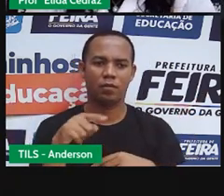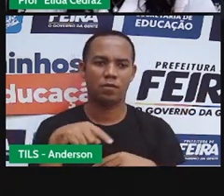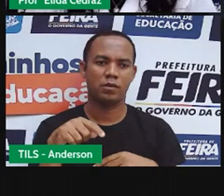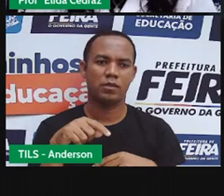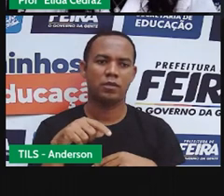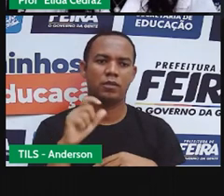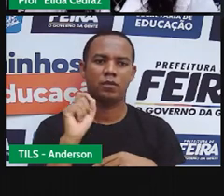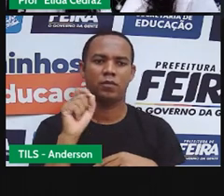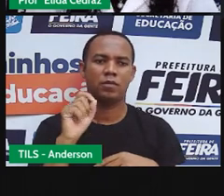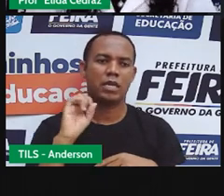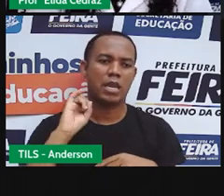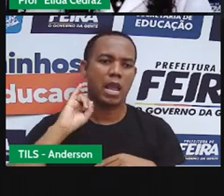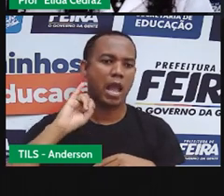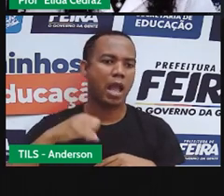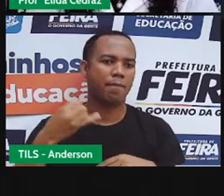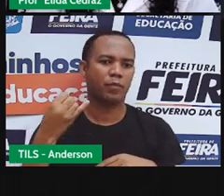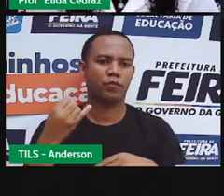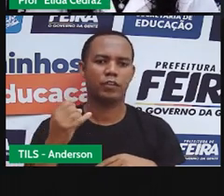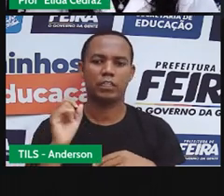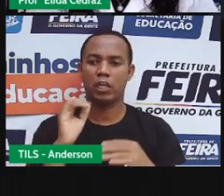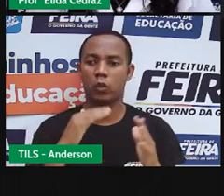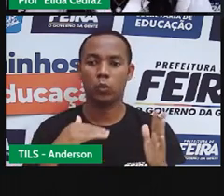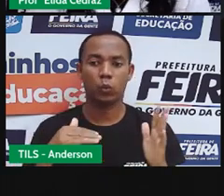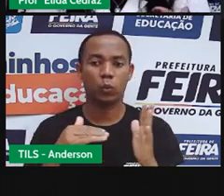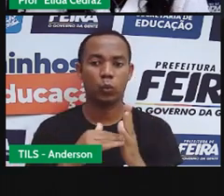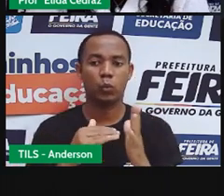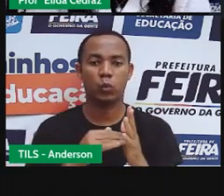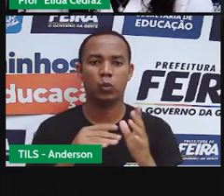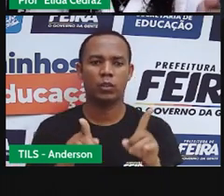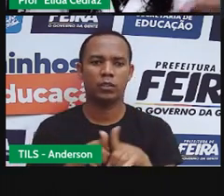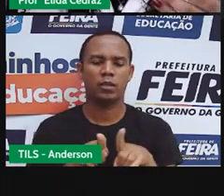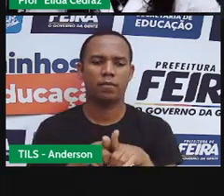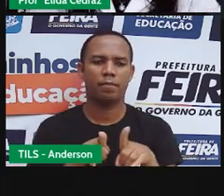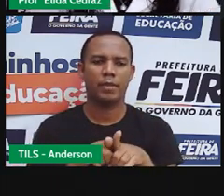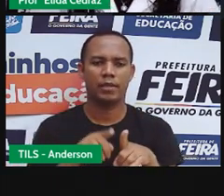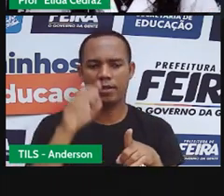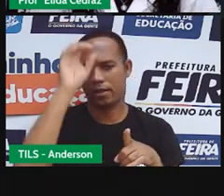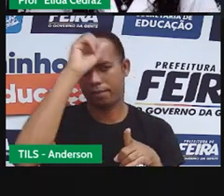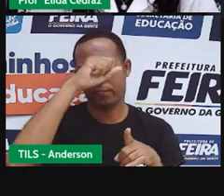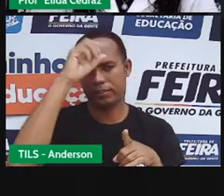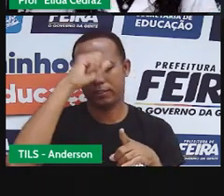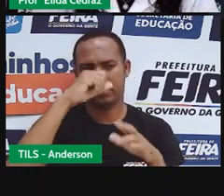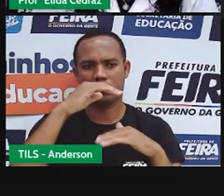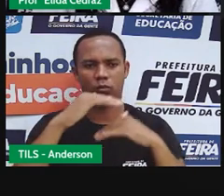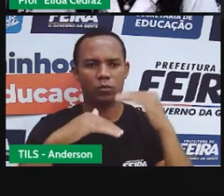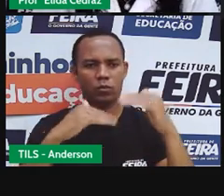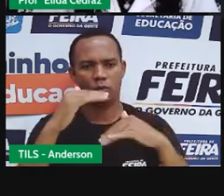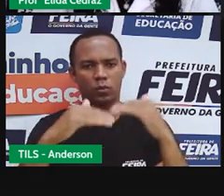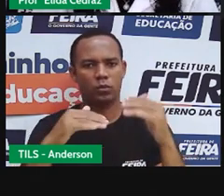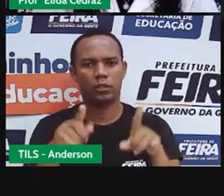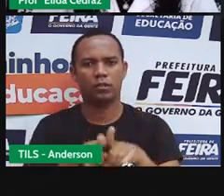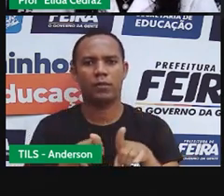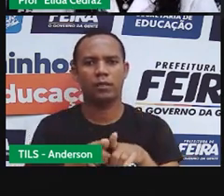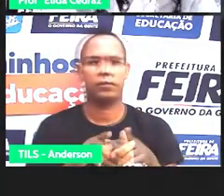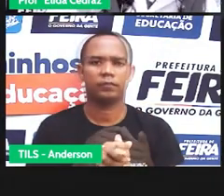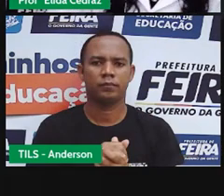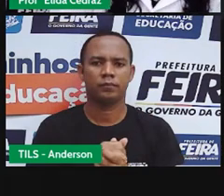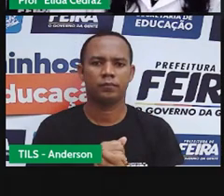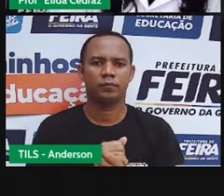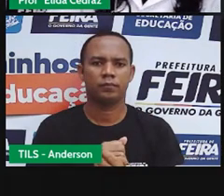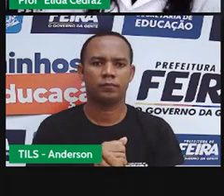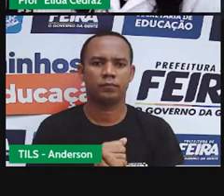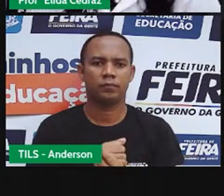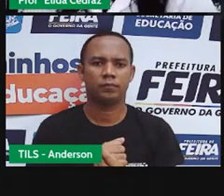aproveitar tudo o que tem ao nosso redor. Inclusive, vou aprendizado com o conto do Baobá.